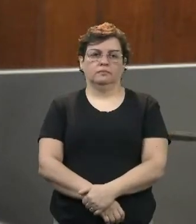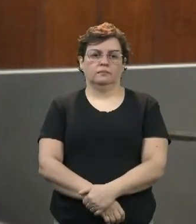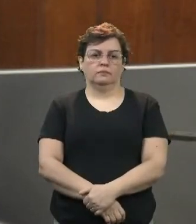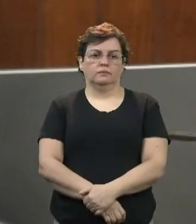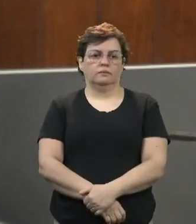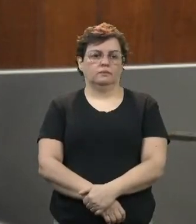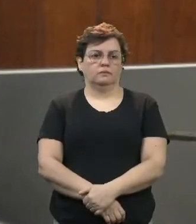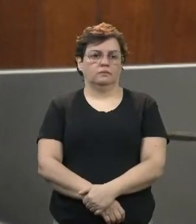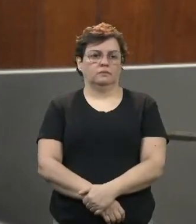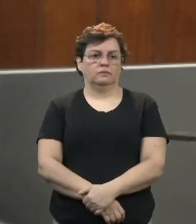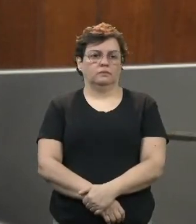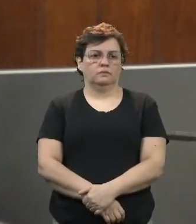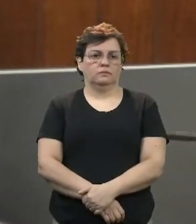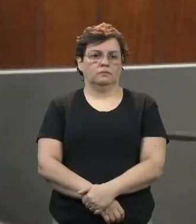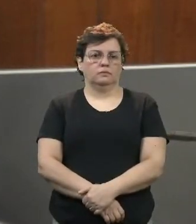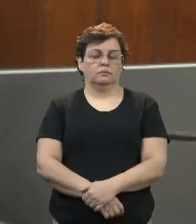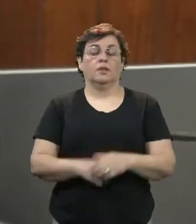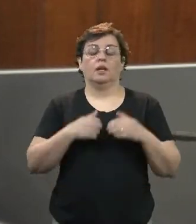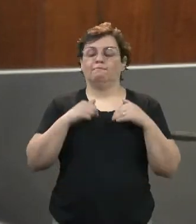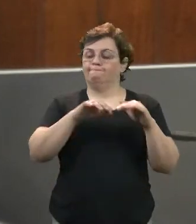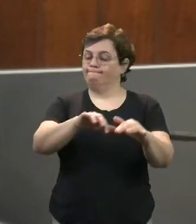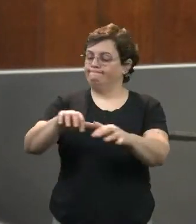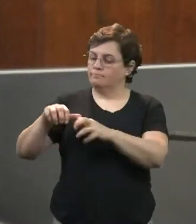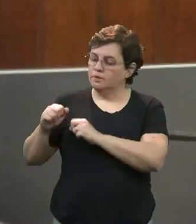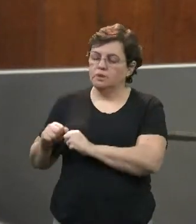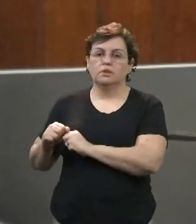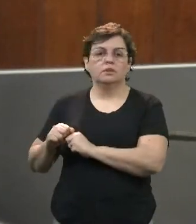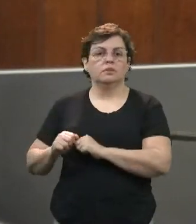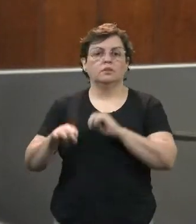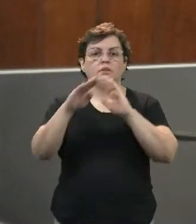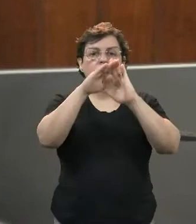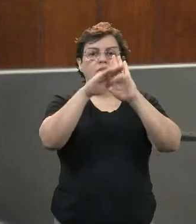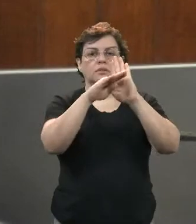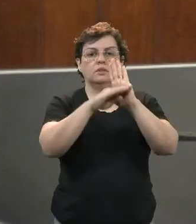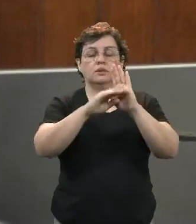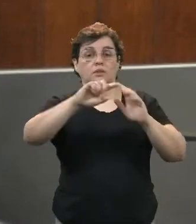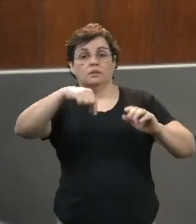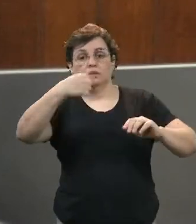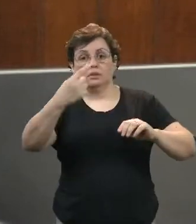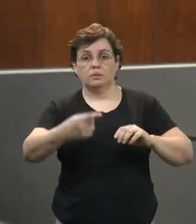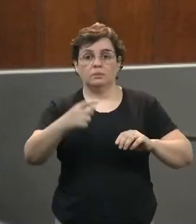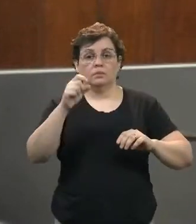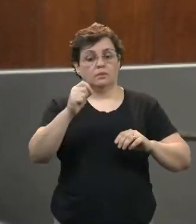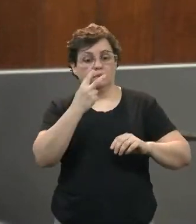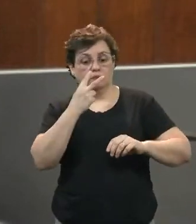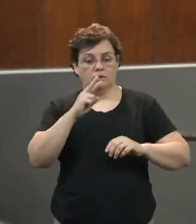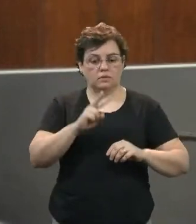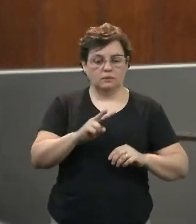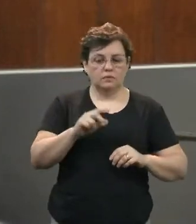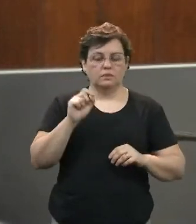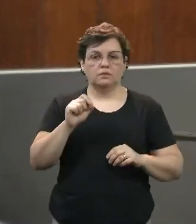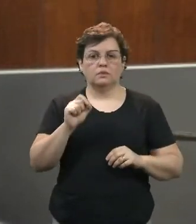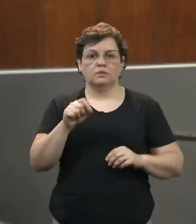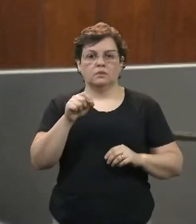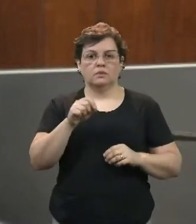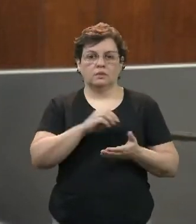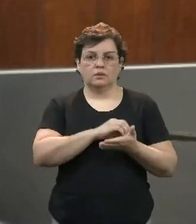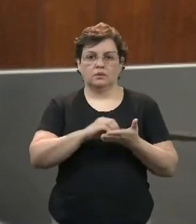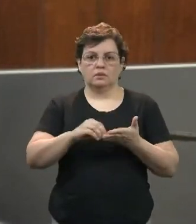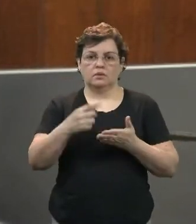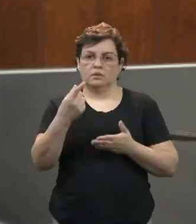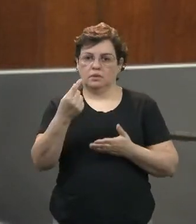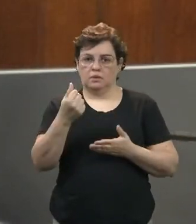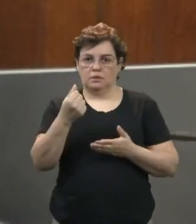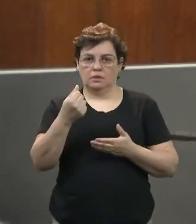Portanto, eu retirei da pauta logo após constatar que o secretário da